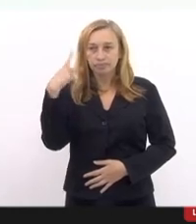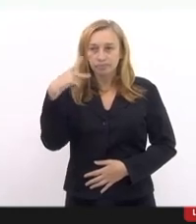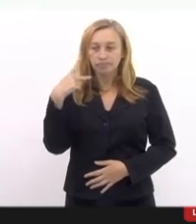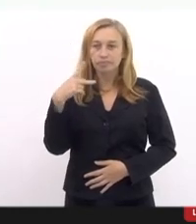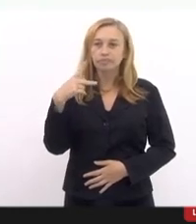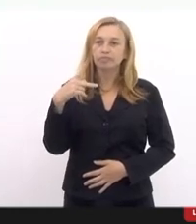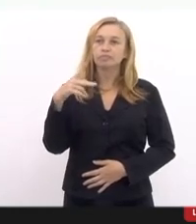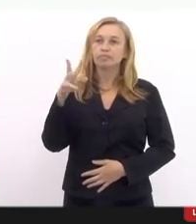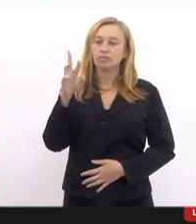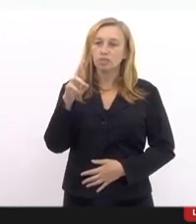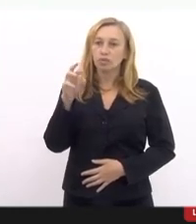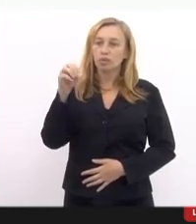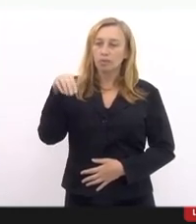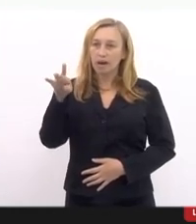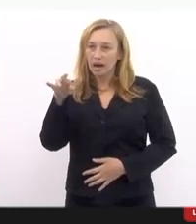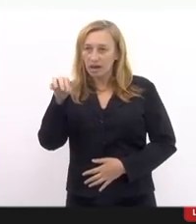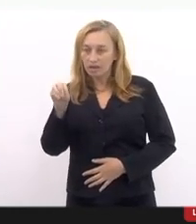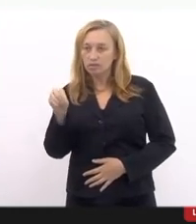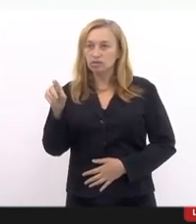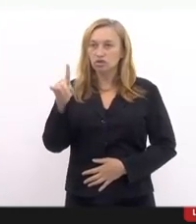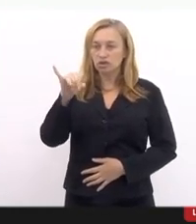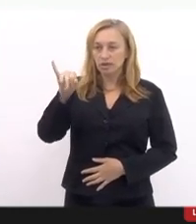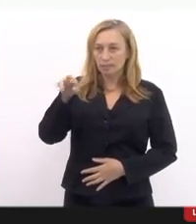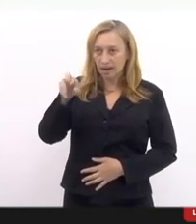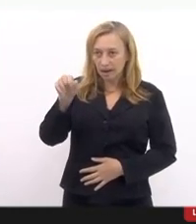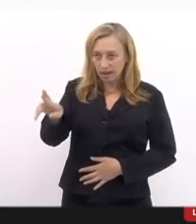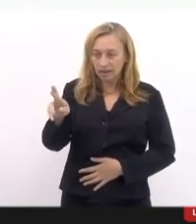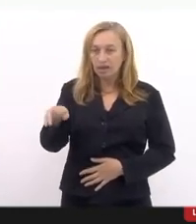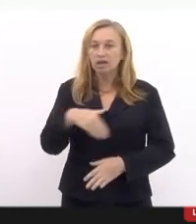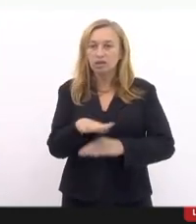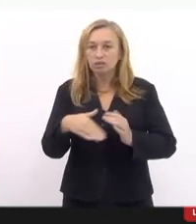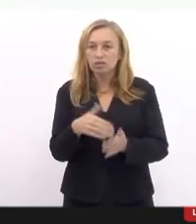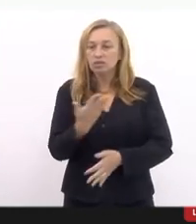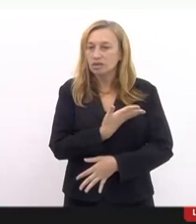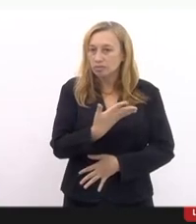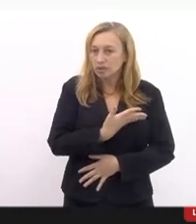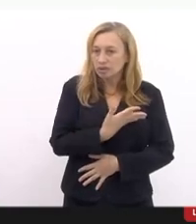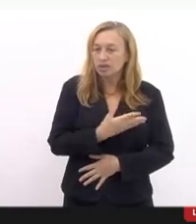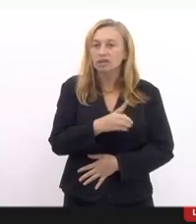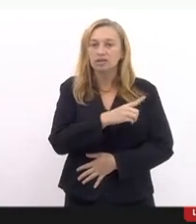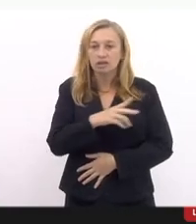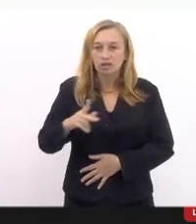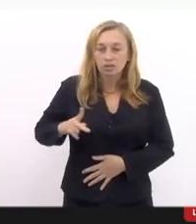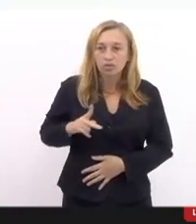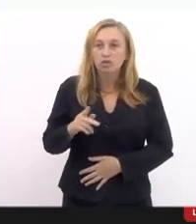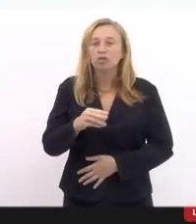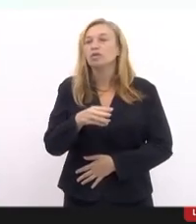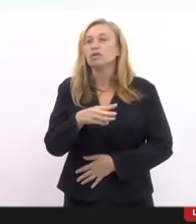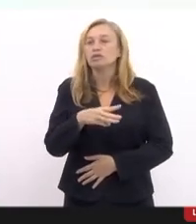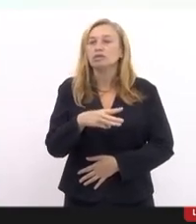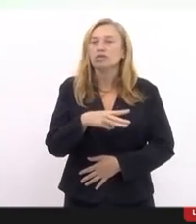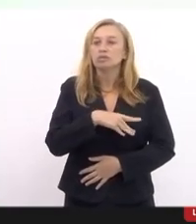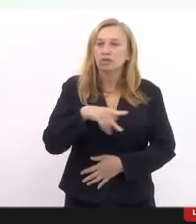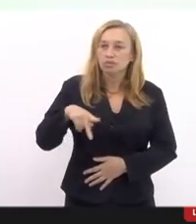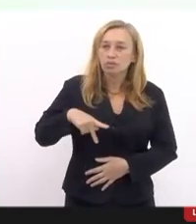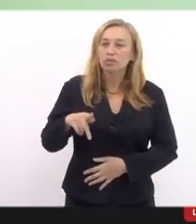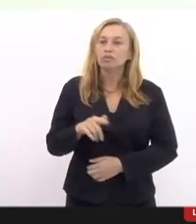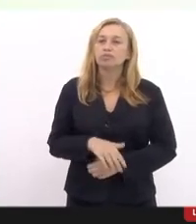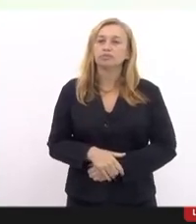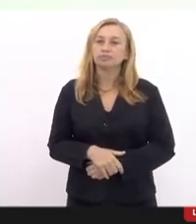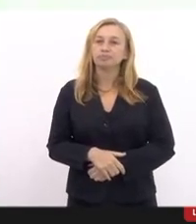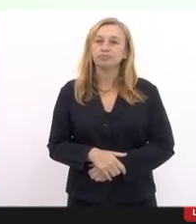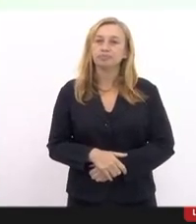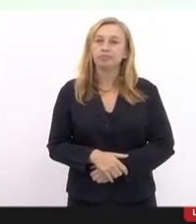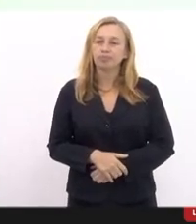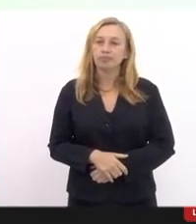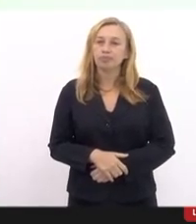Josemar e todas e todos meus colegas de sociedade civil, à defensora Daniele, à Eliane, do Ministério Público, que